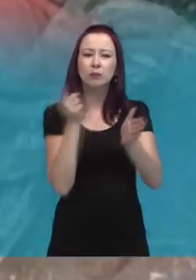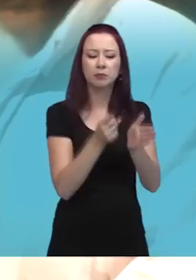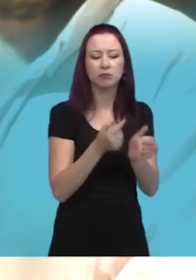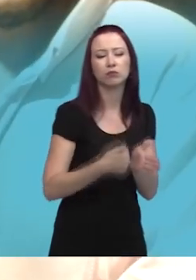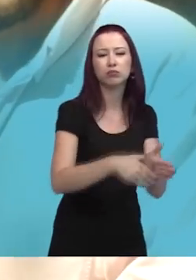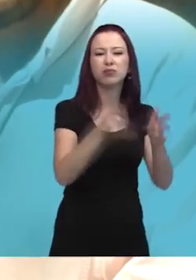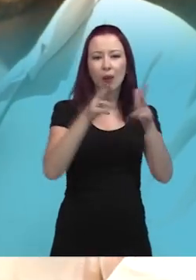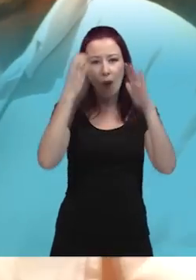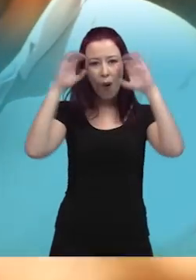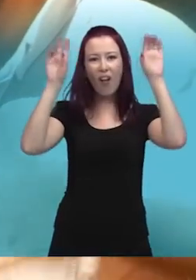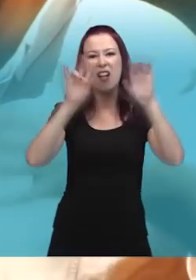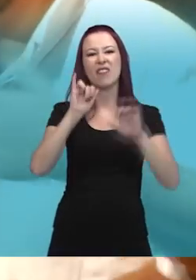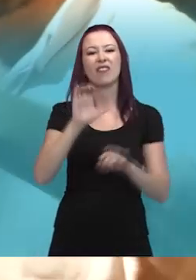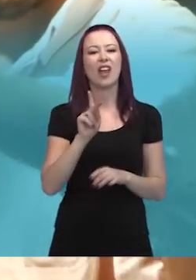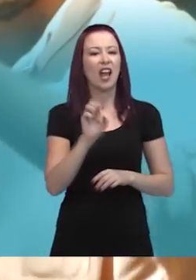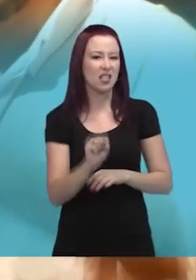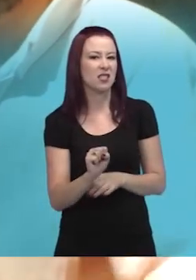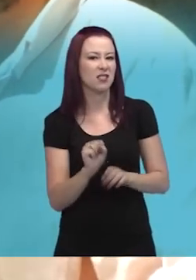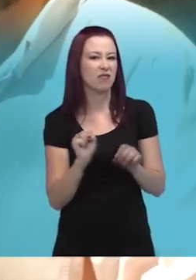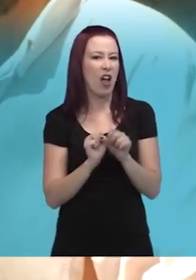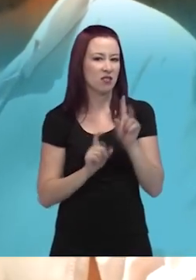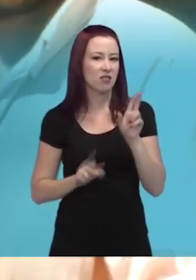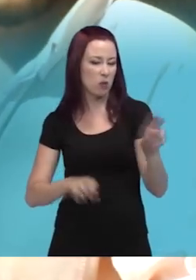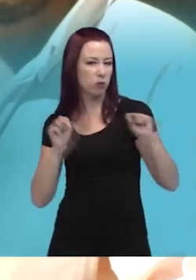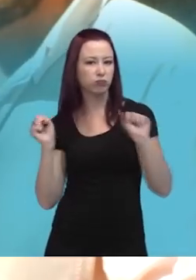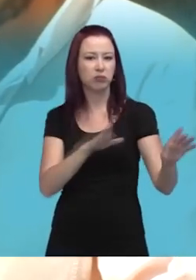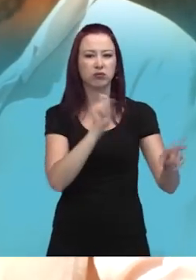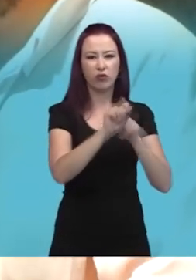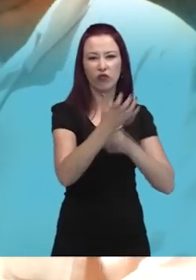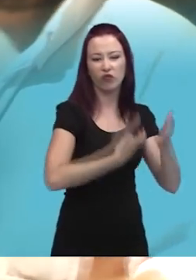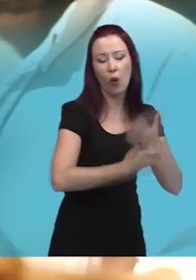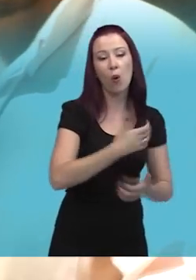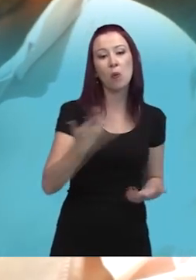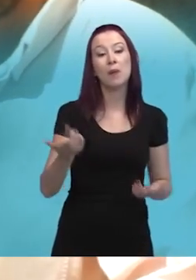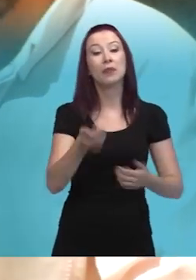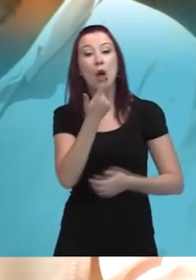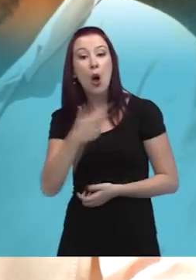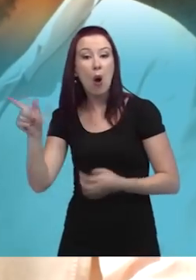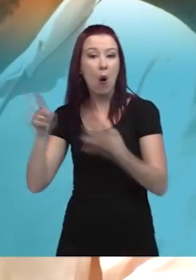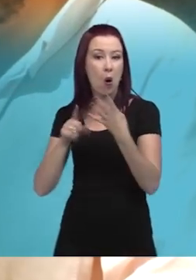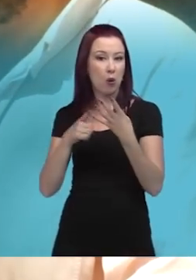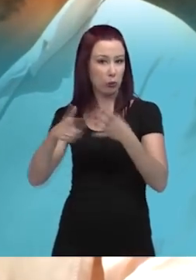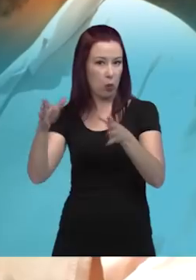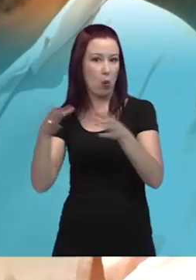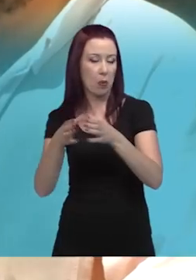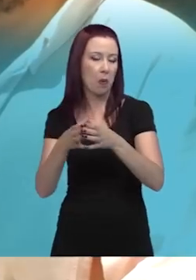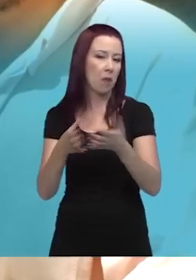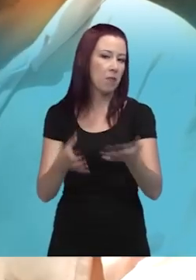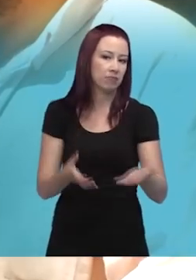como os vikings faziam, eles colocavam no rio e depois atacavam o fogo. Existem outros grupos, por exemplo, que